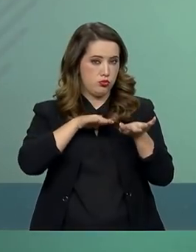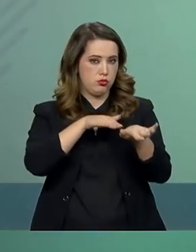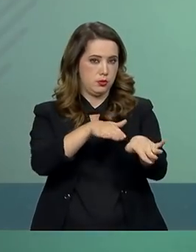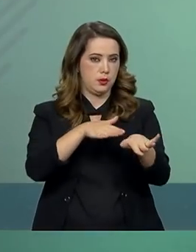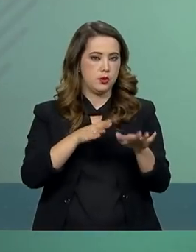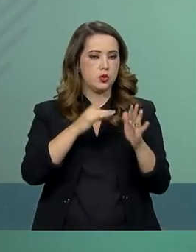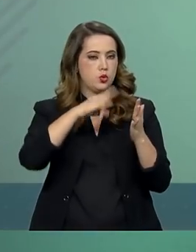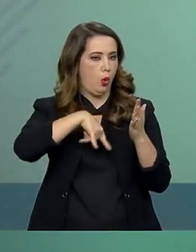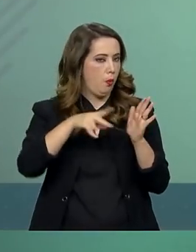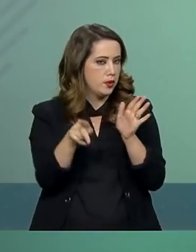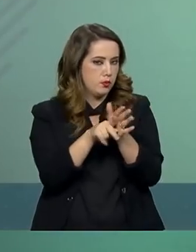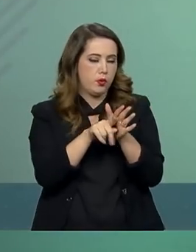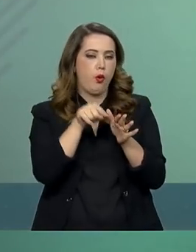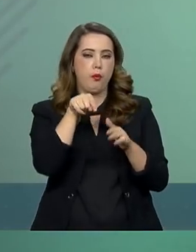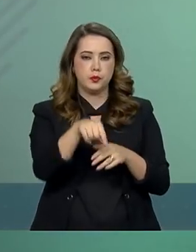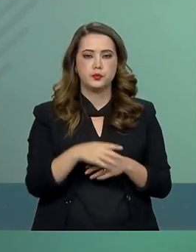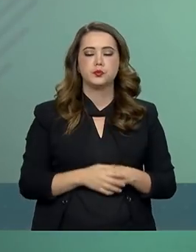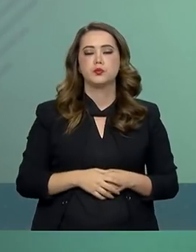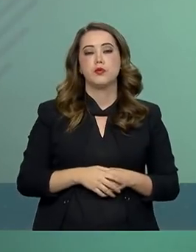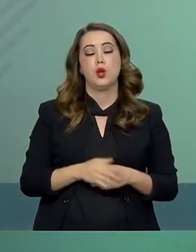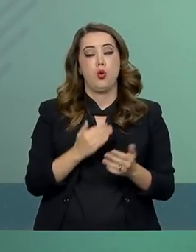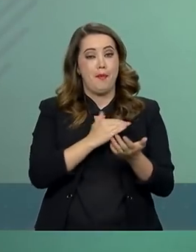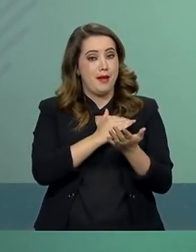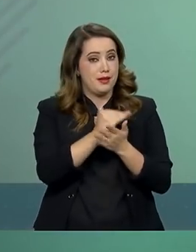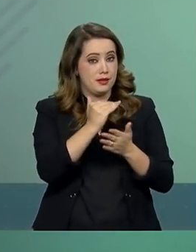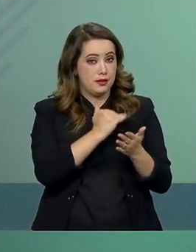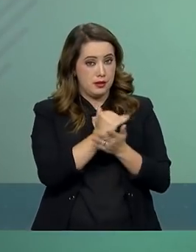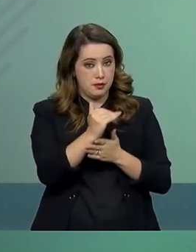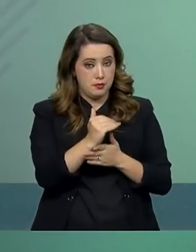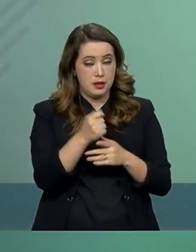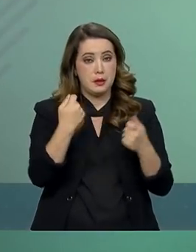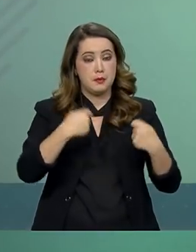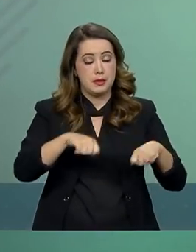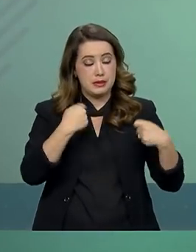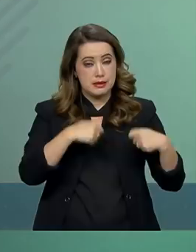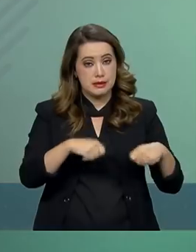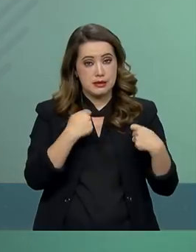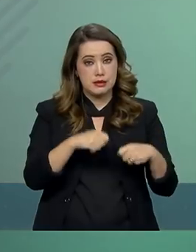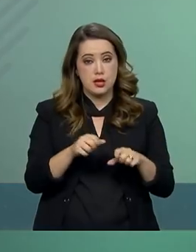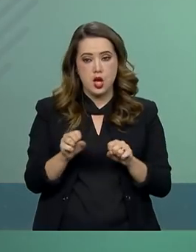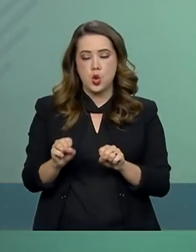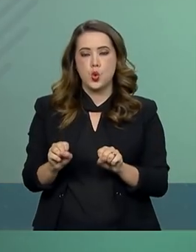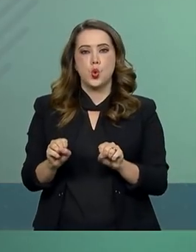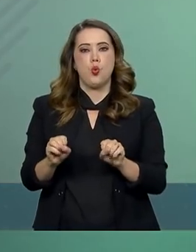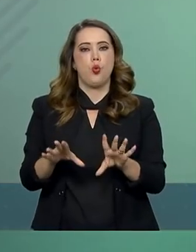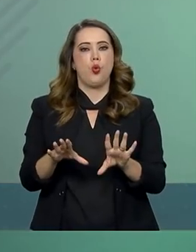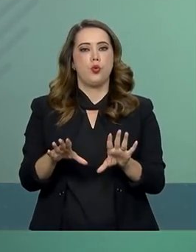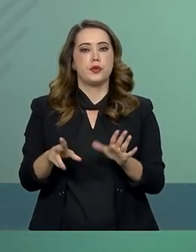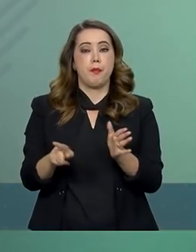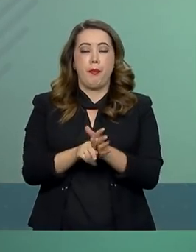Início da exigência de os veículos terem a luz de rodagem diurna,